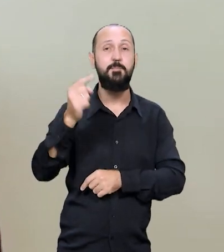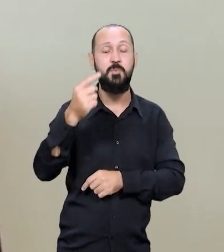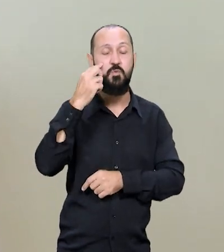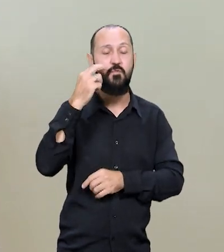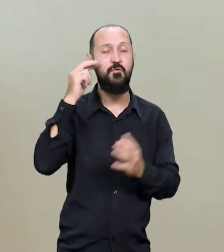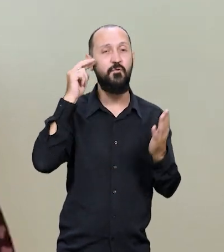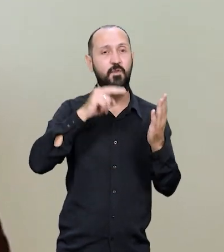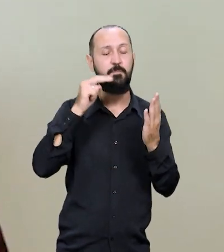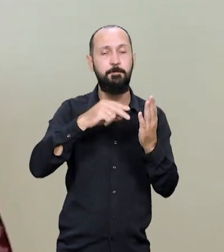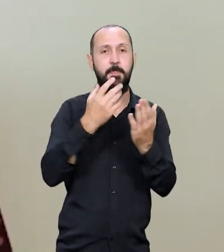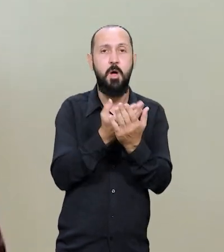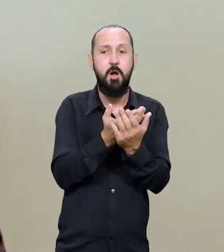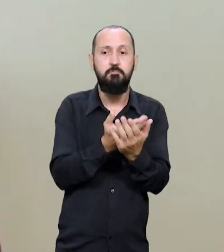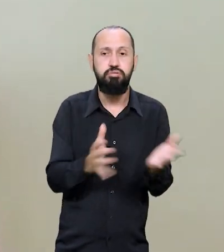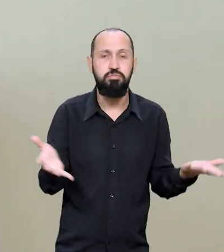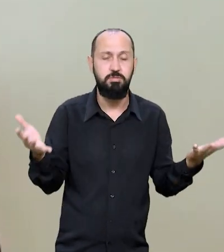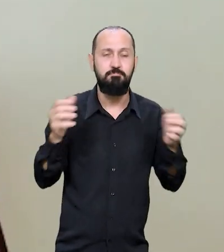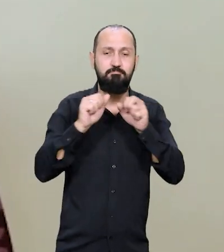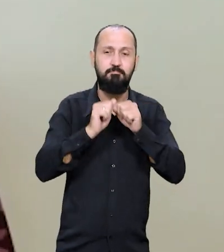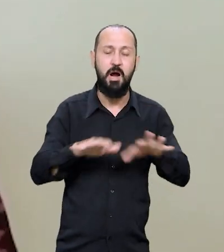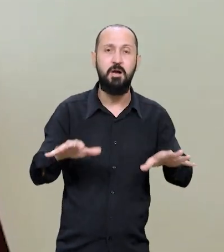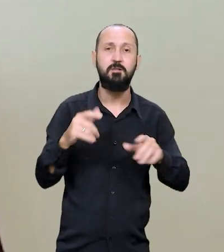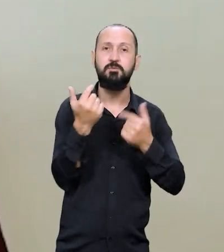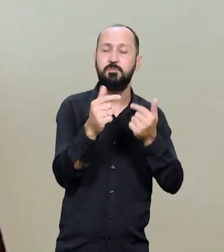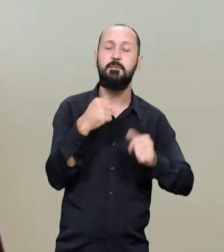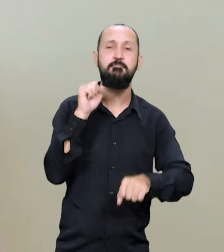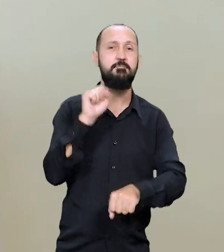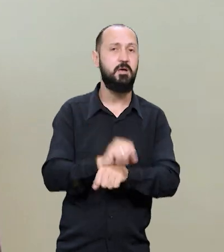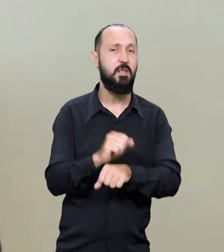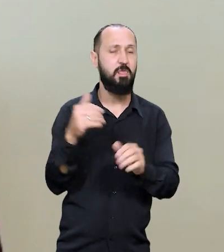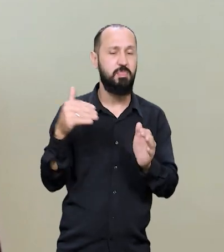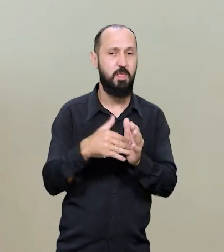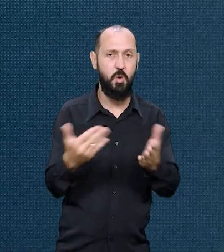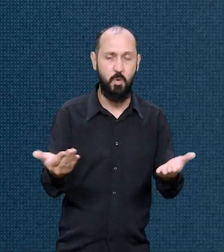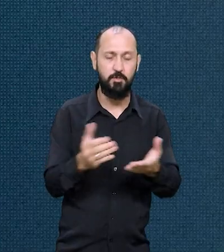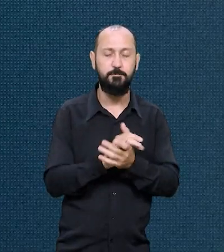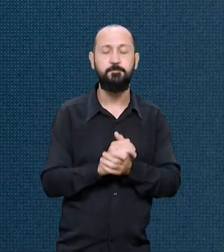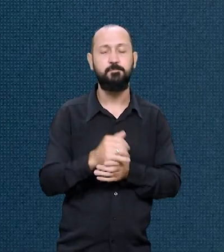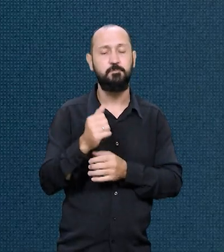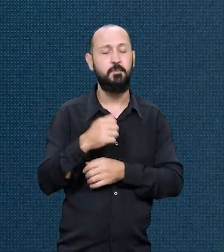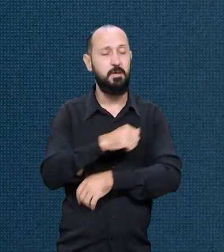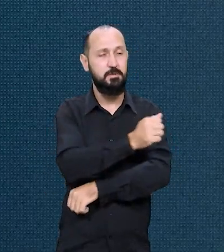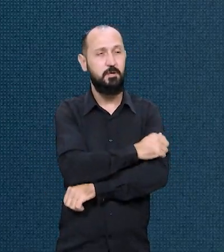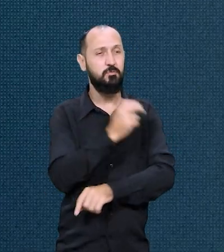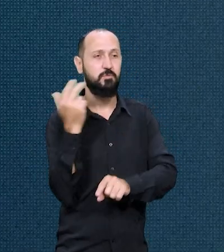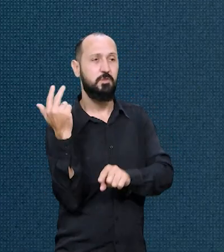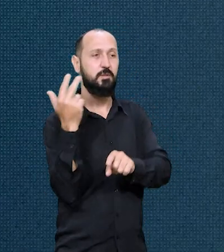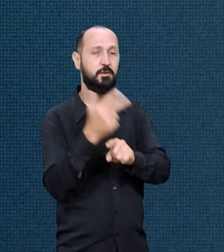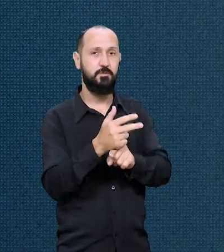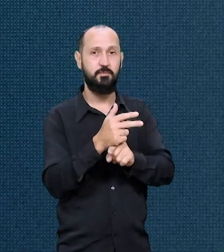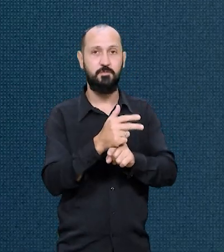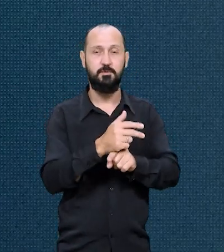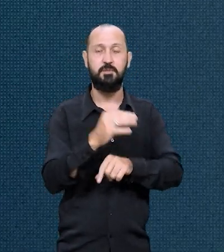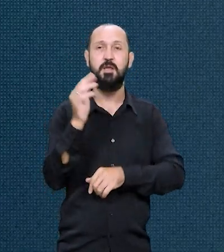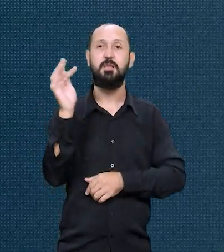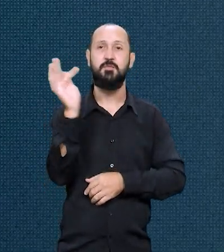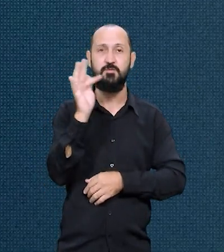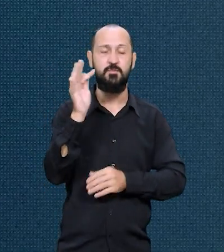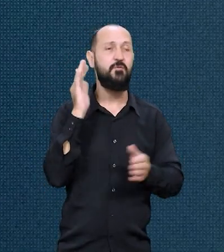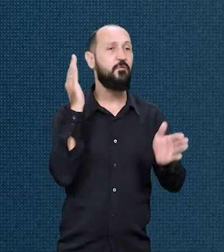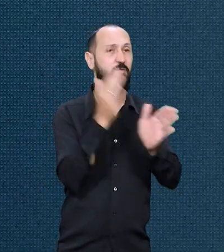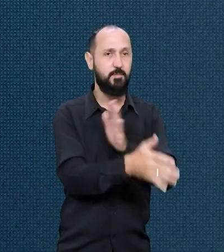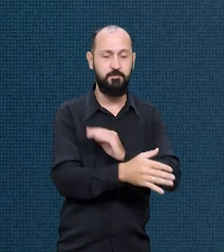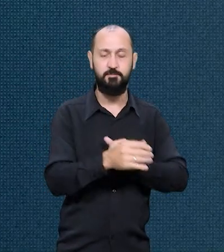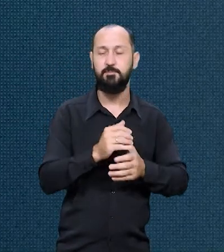e aí o negócio começou, não teve fim até hoje. As alunas que gravaram o vídeo saíram da universidade.